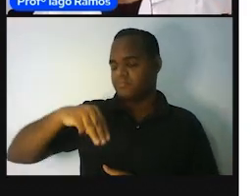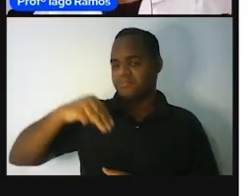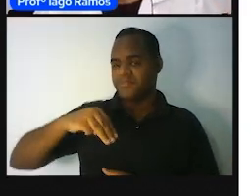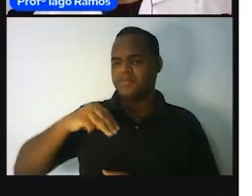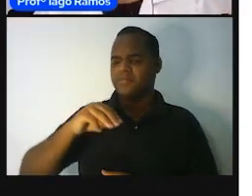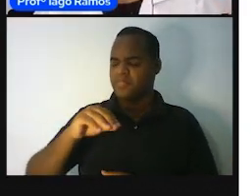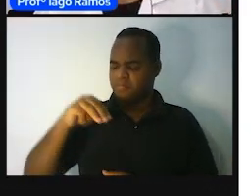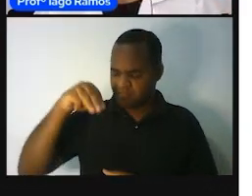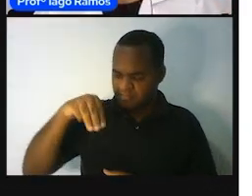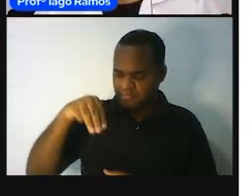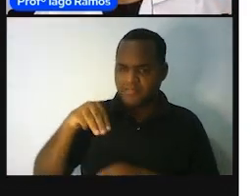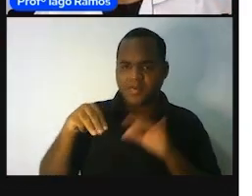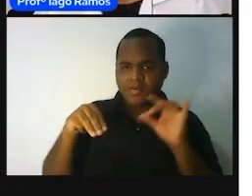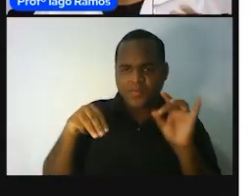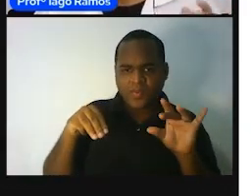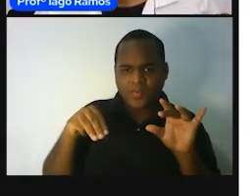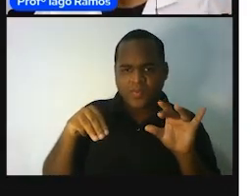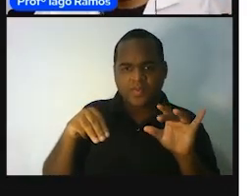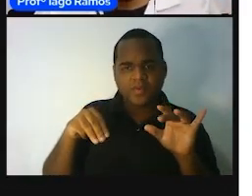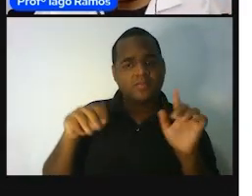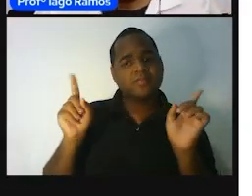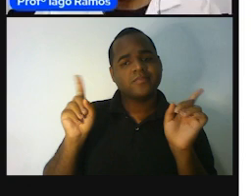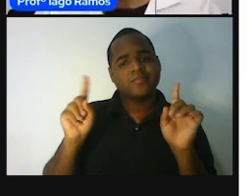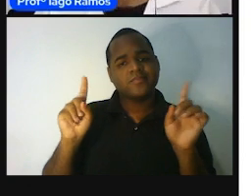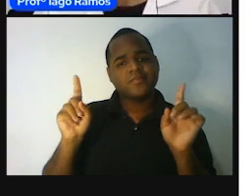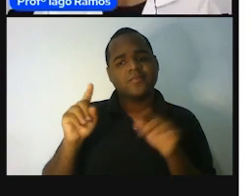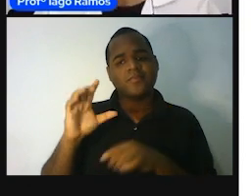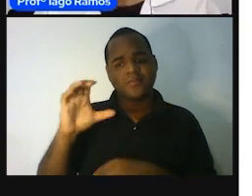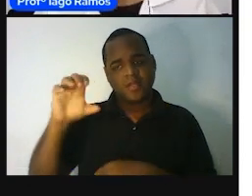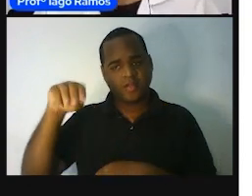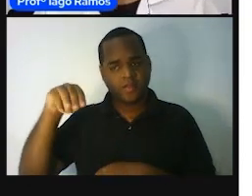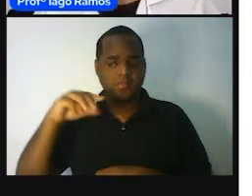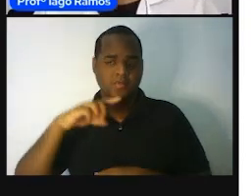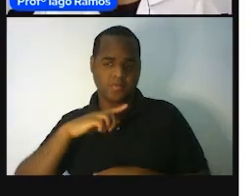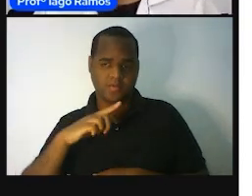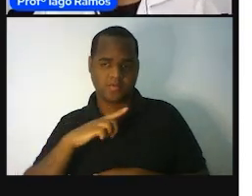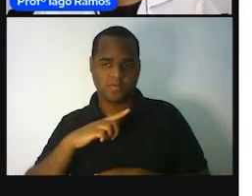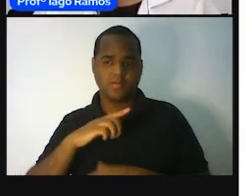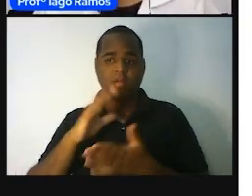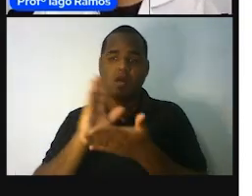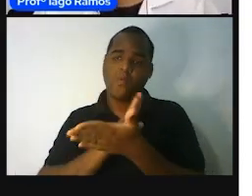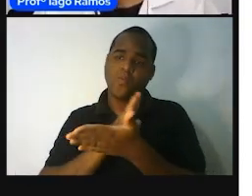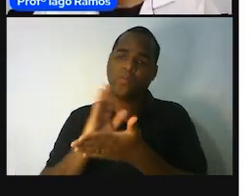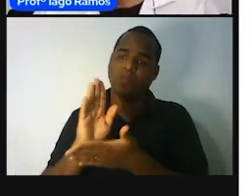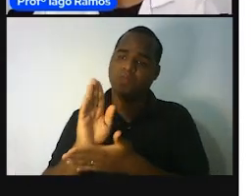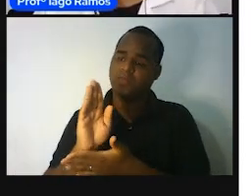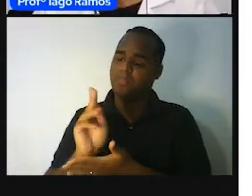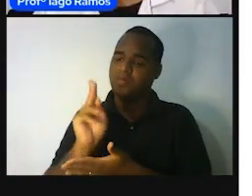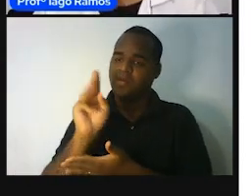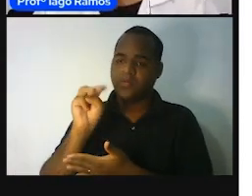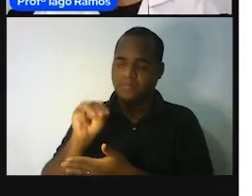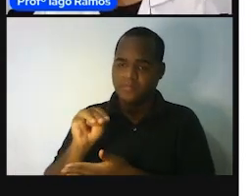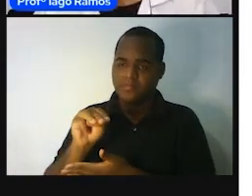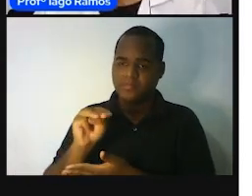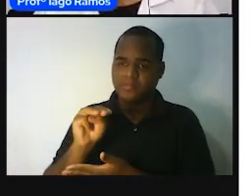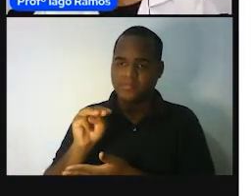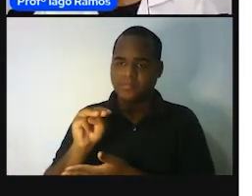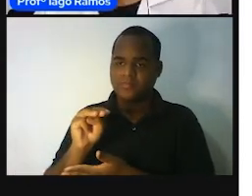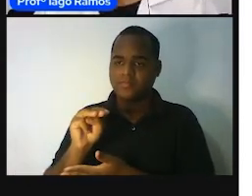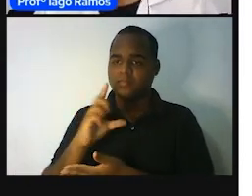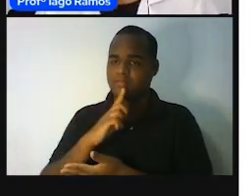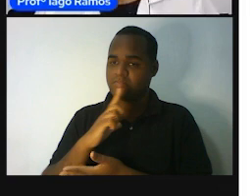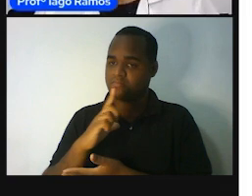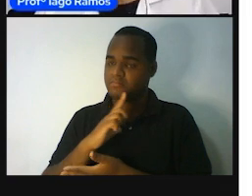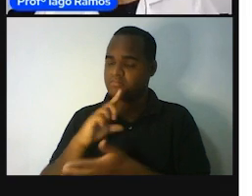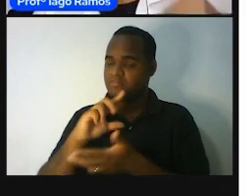metro. Tem coisas que são medidas de centímetros, tem coisas que são medidas de longas, e eu faço